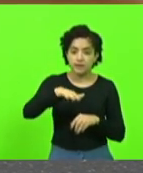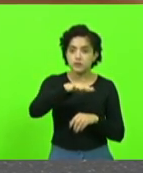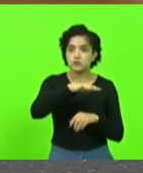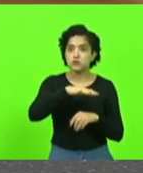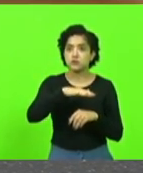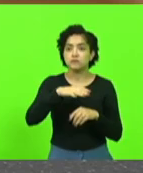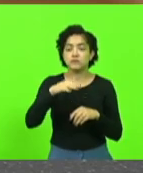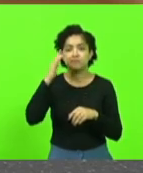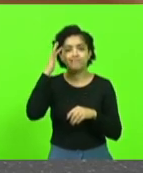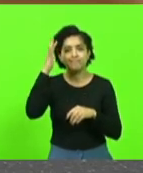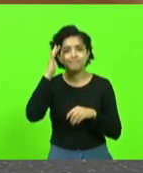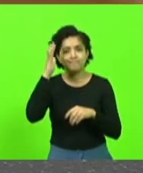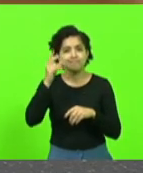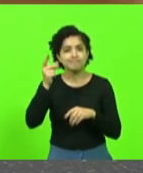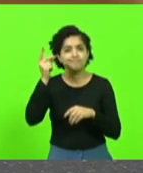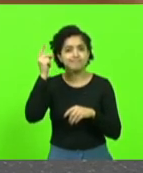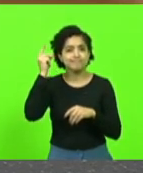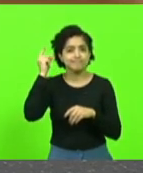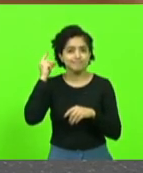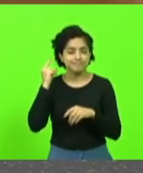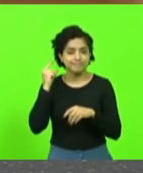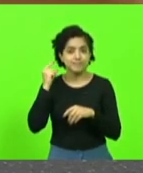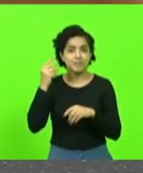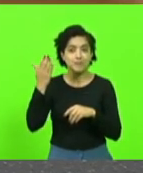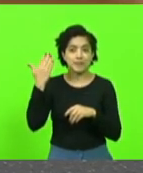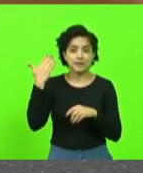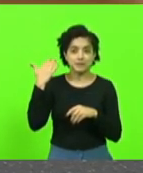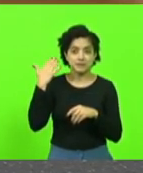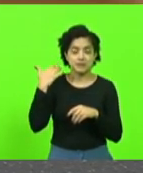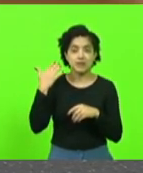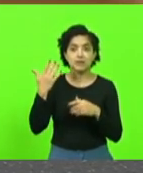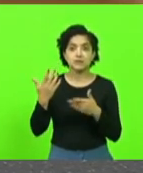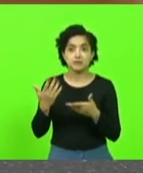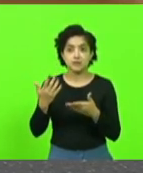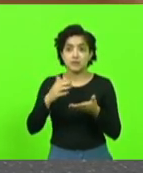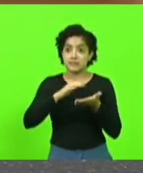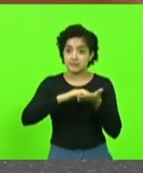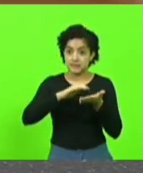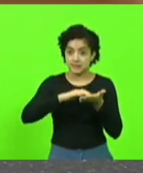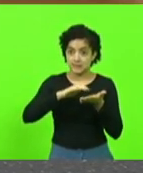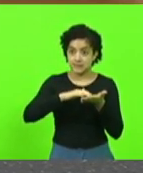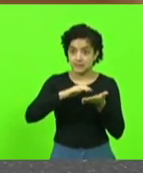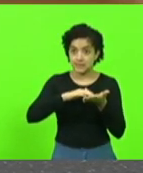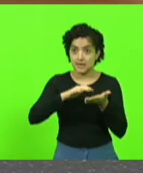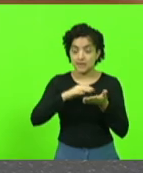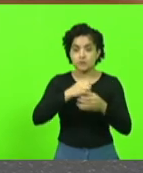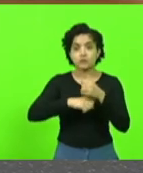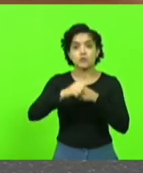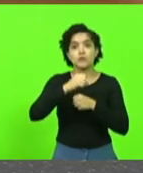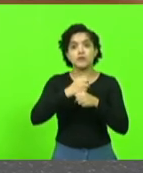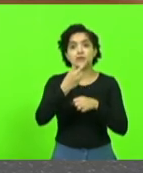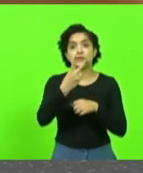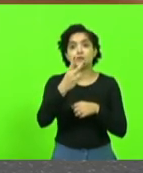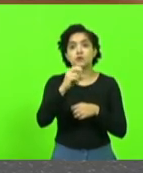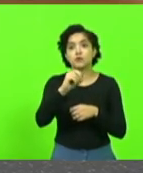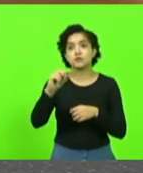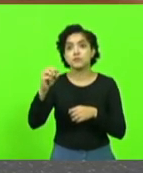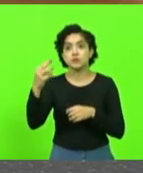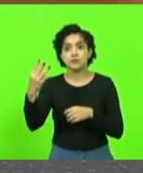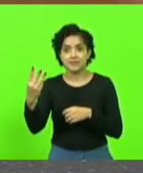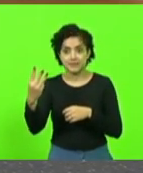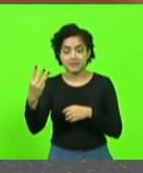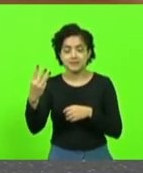antigo, desde que eu fui nomeado secretário regional em 2003, pelo governador Luiz